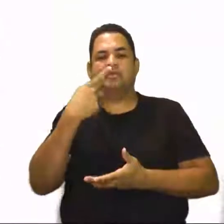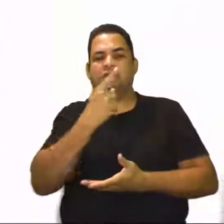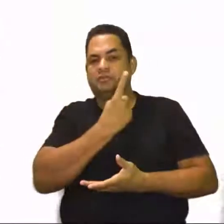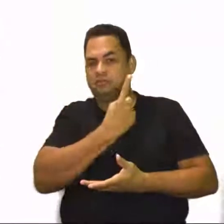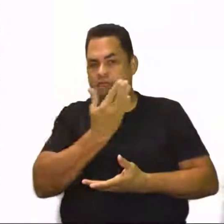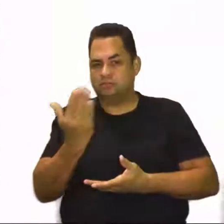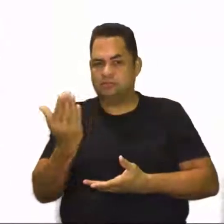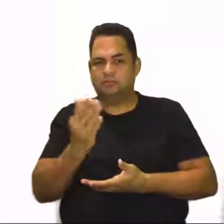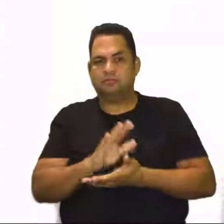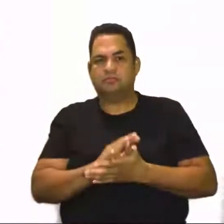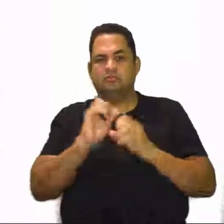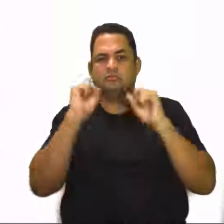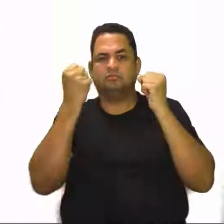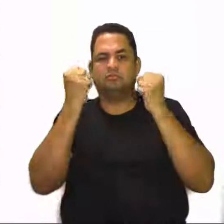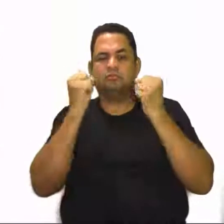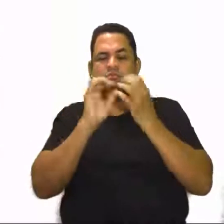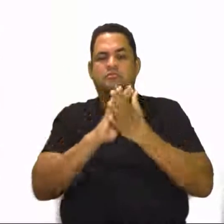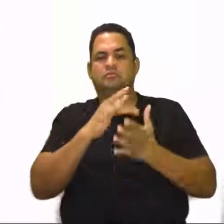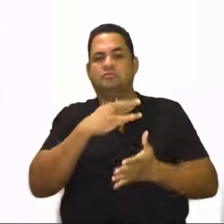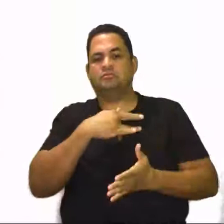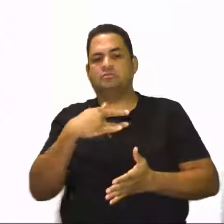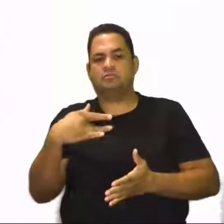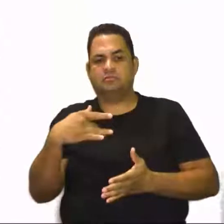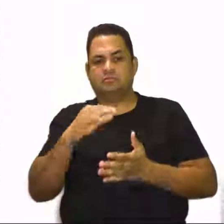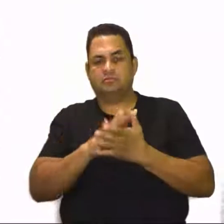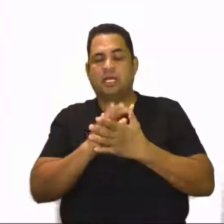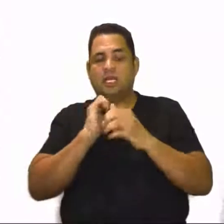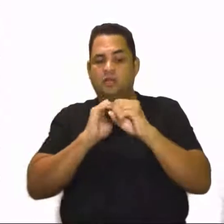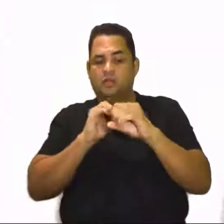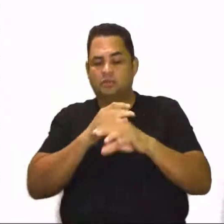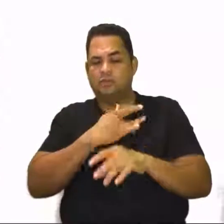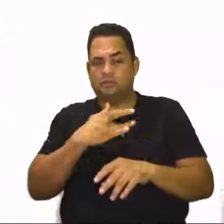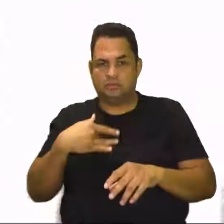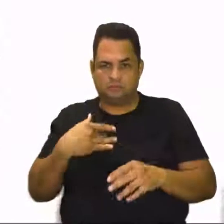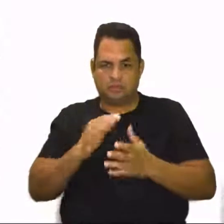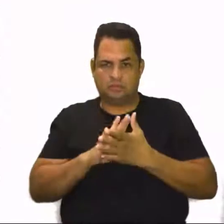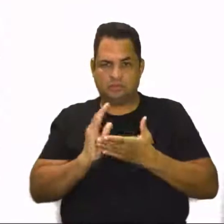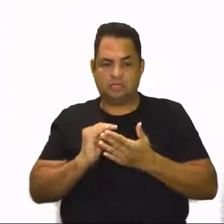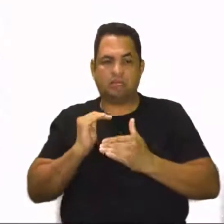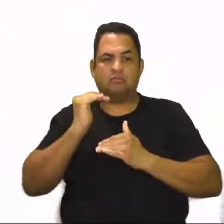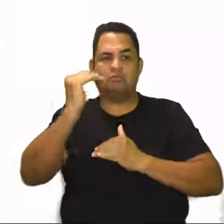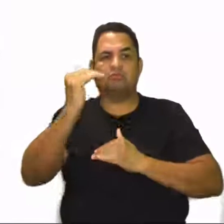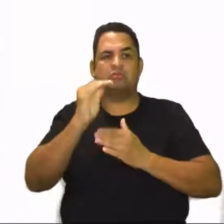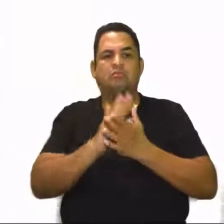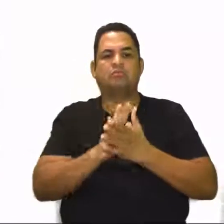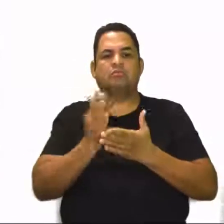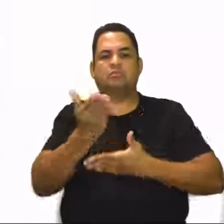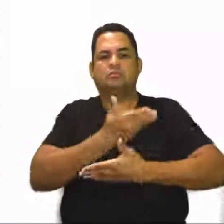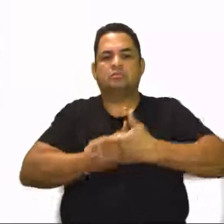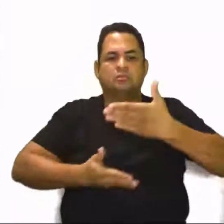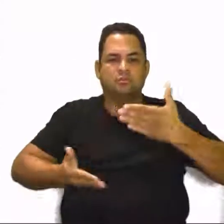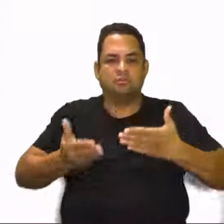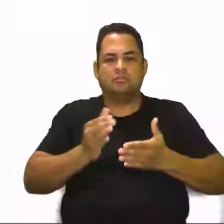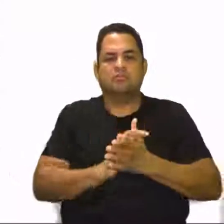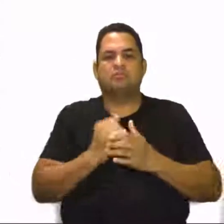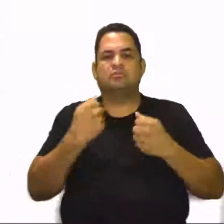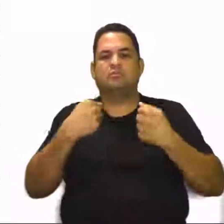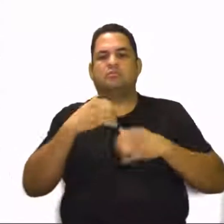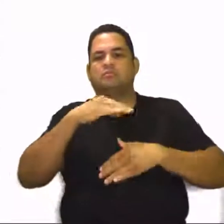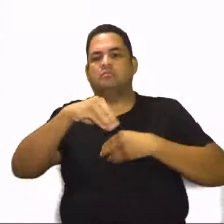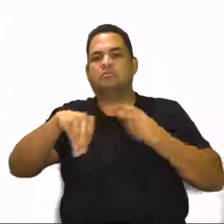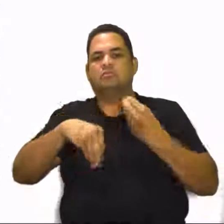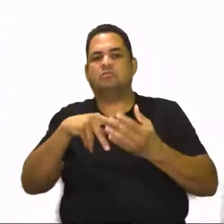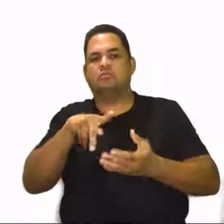seguinte, a educação para a saúde deverá ser alcançada mediante interação de ações que possam